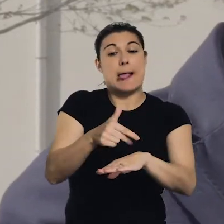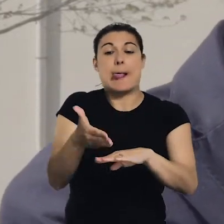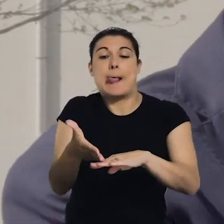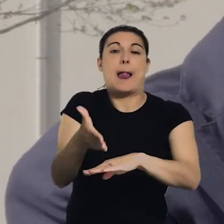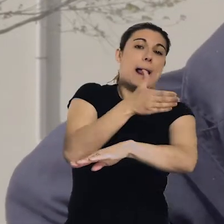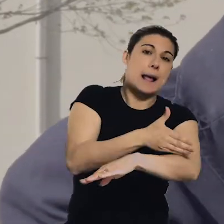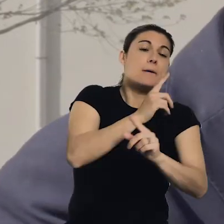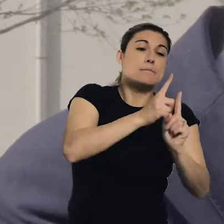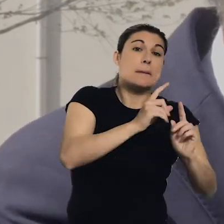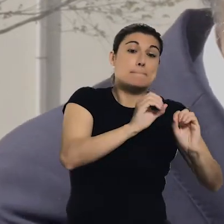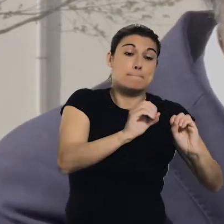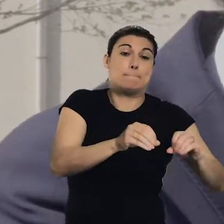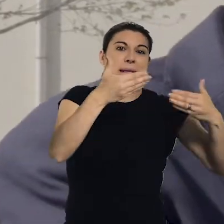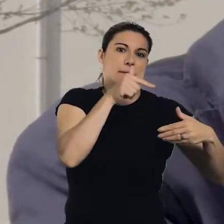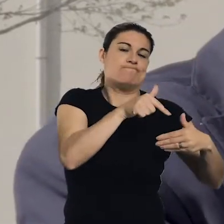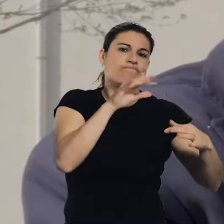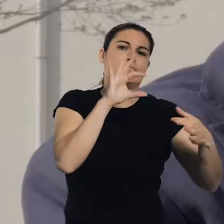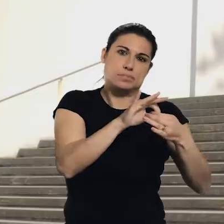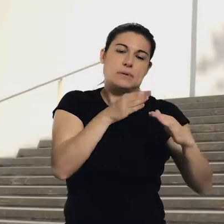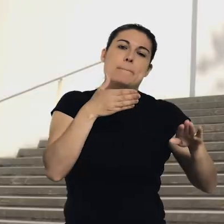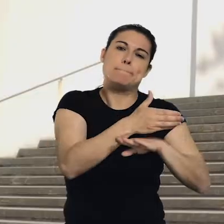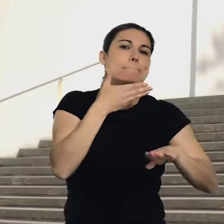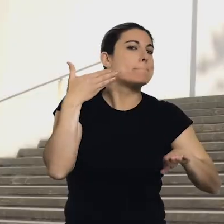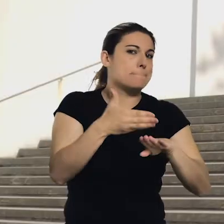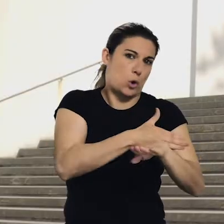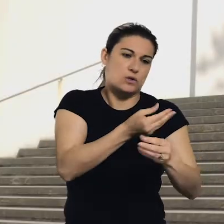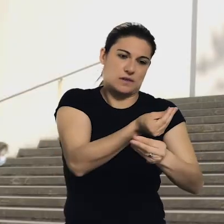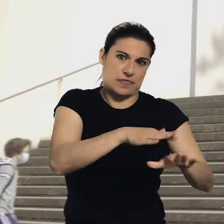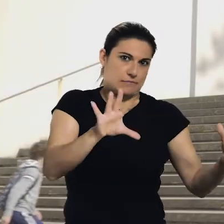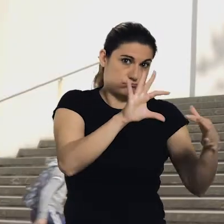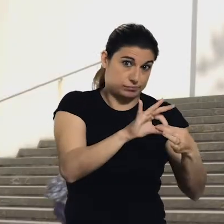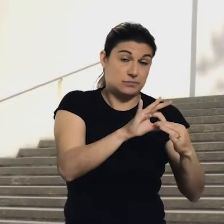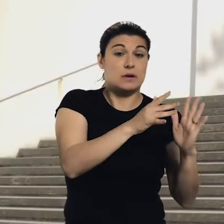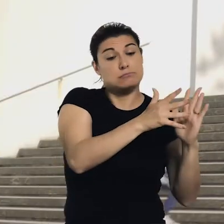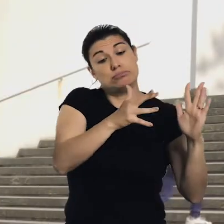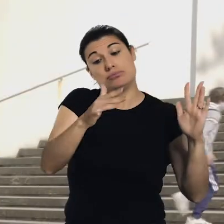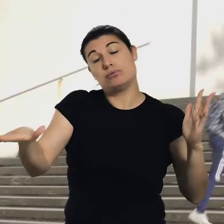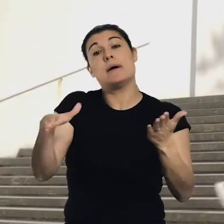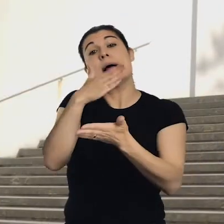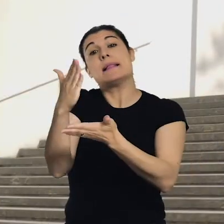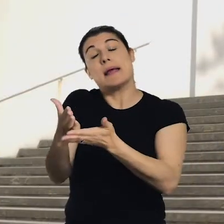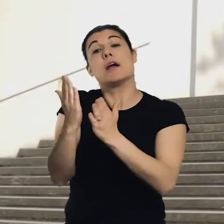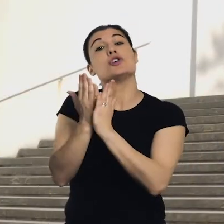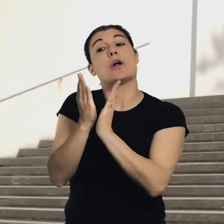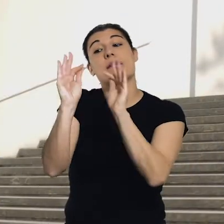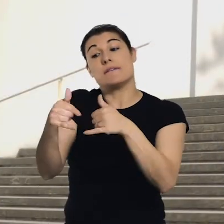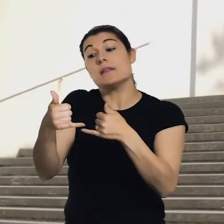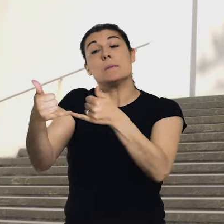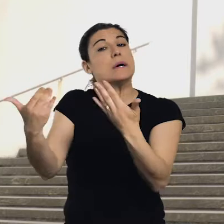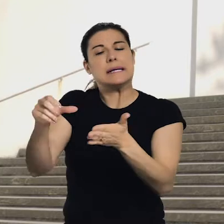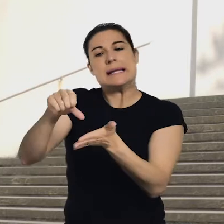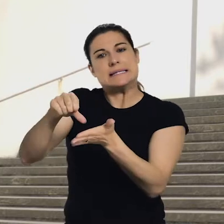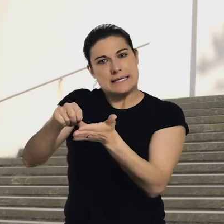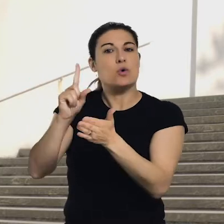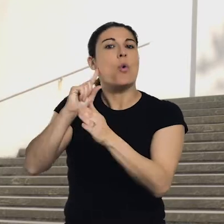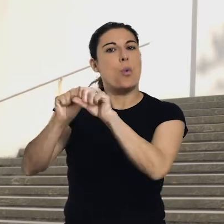a educação anterior ao pré-escolar, da intervenção precoce na infância, até ao pós-escolar, na